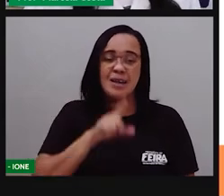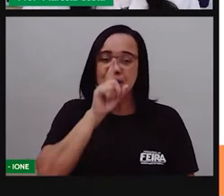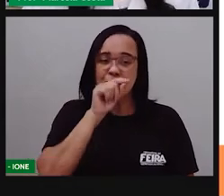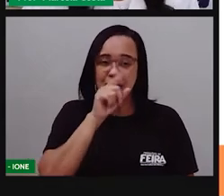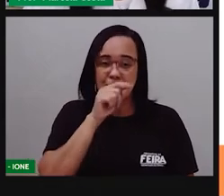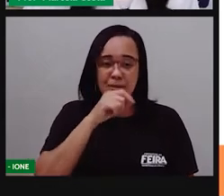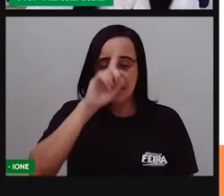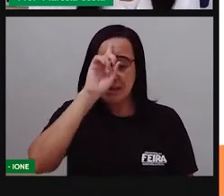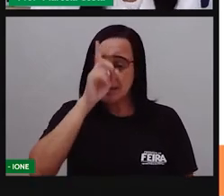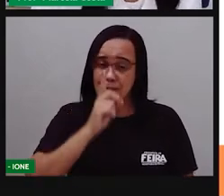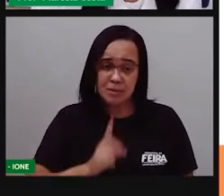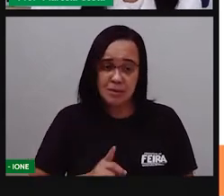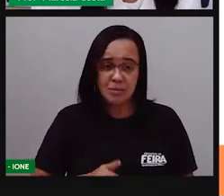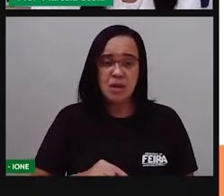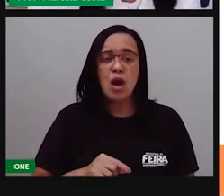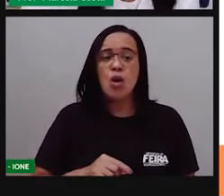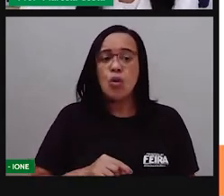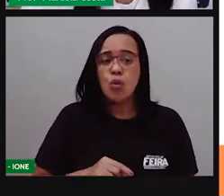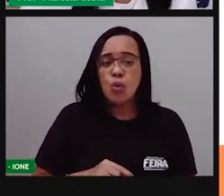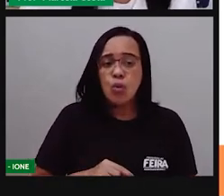não sabia sobre A.